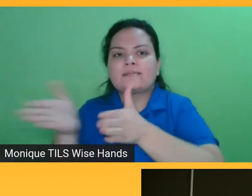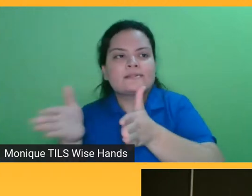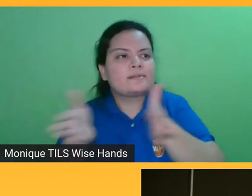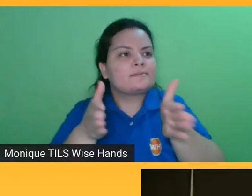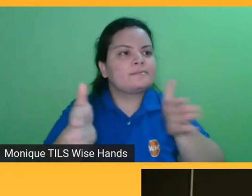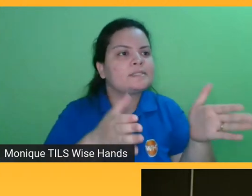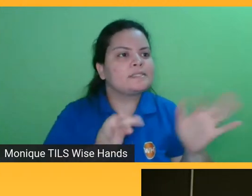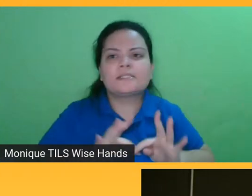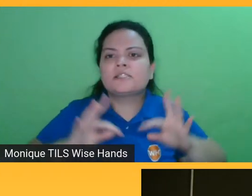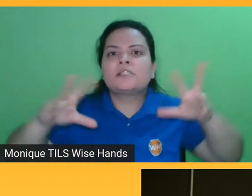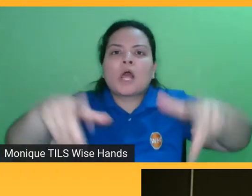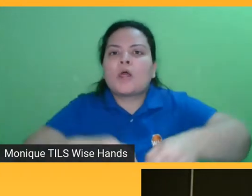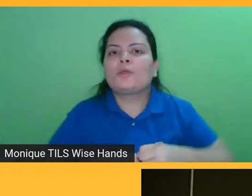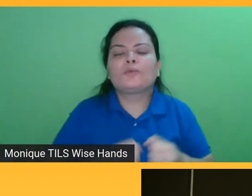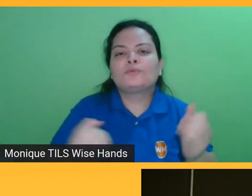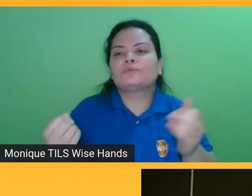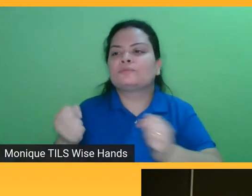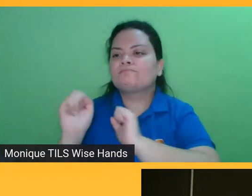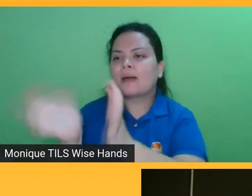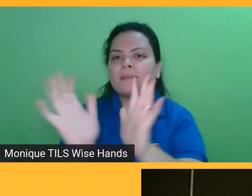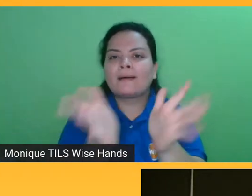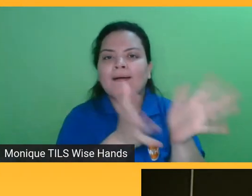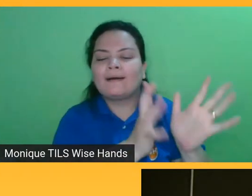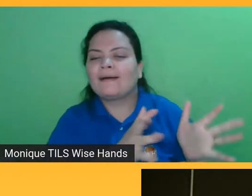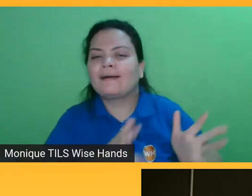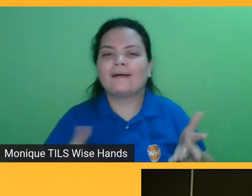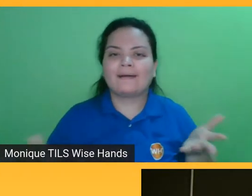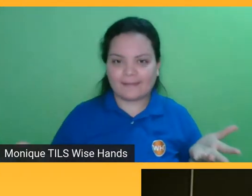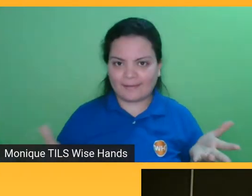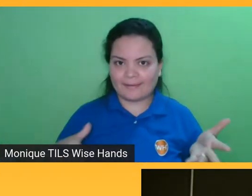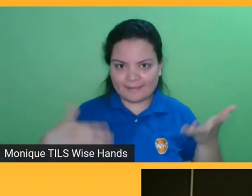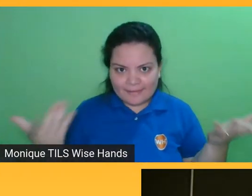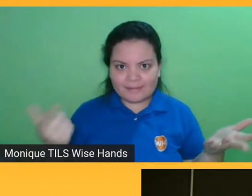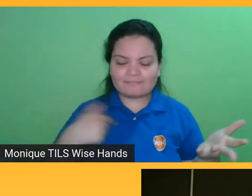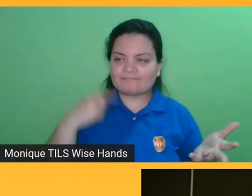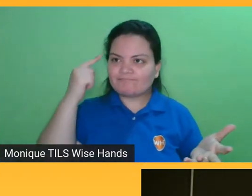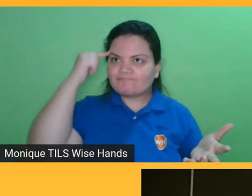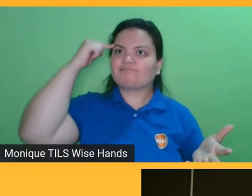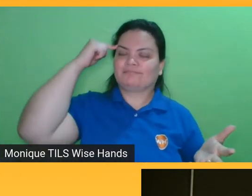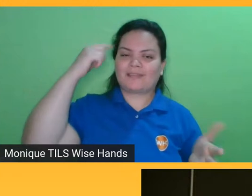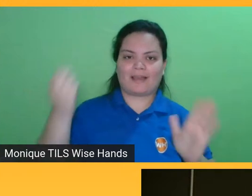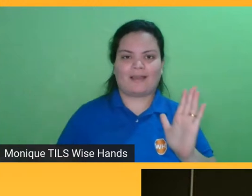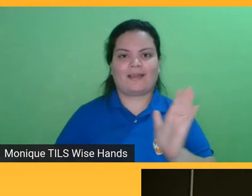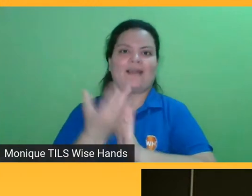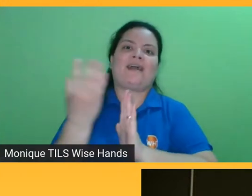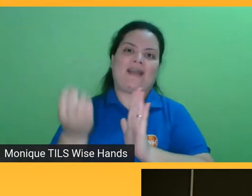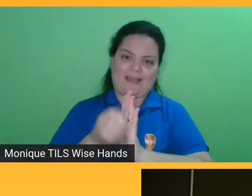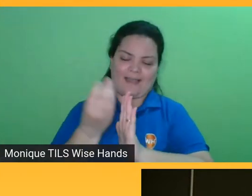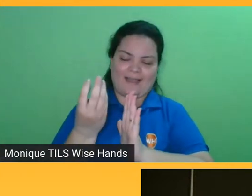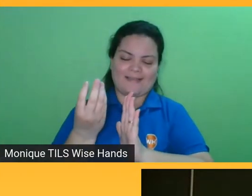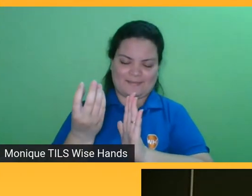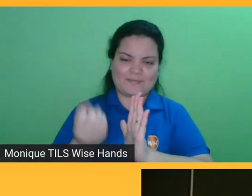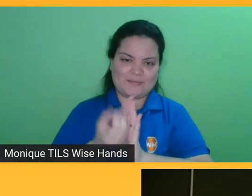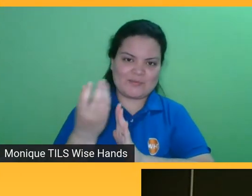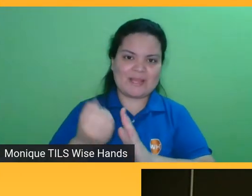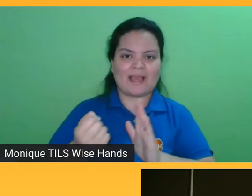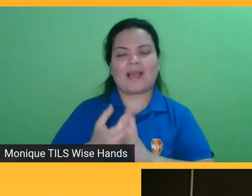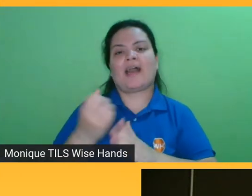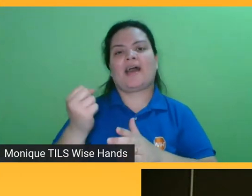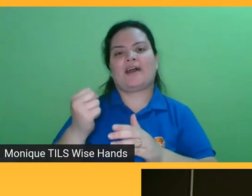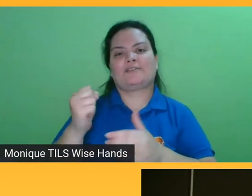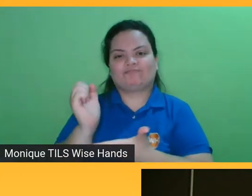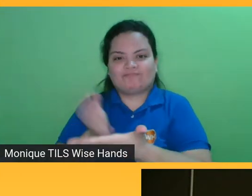disponíveis aí para que pudesse ser feito de uma outra maneira, para que a gente pudesse entregar